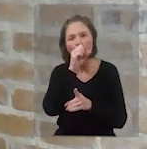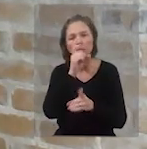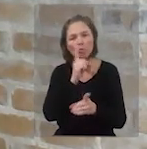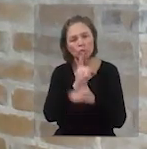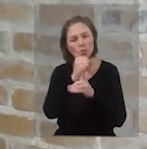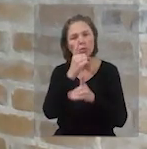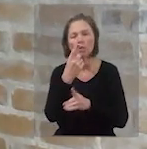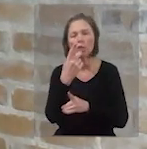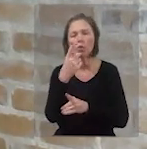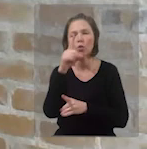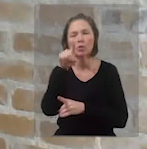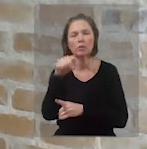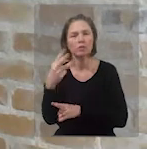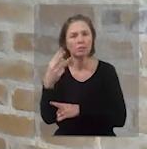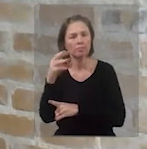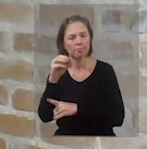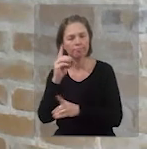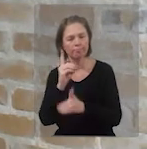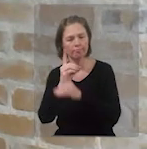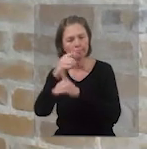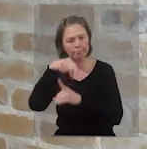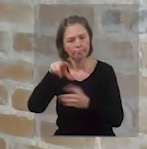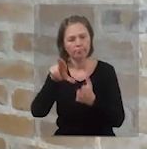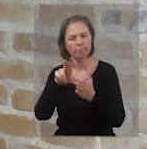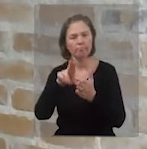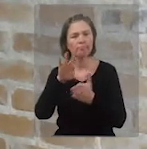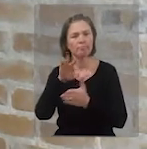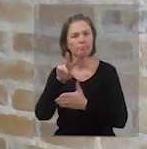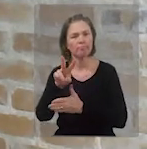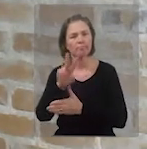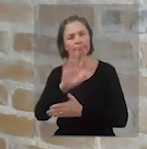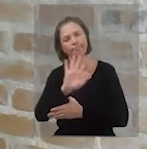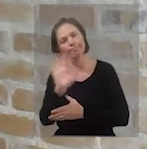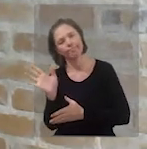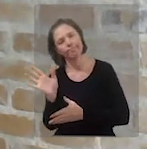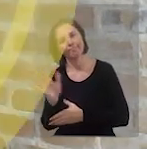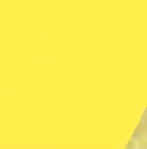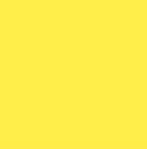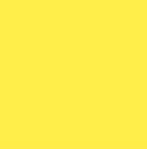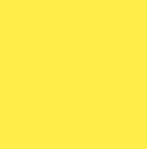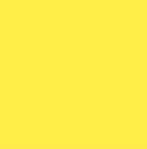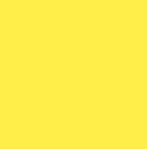e espero vocês aqui no próximo sábado meio dia e trinta na Obra TV. Tchau, tchau!